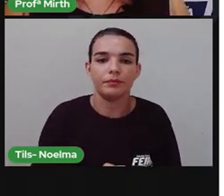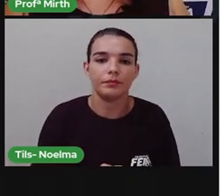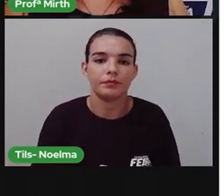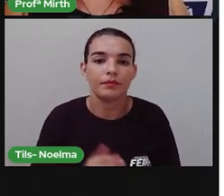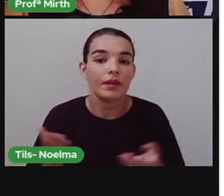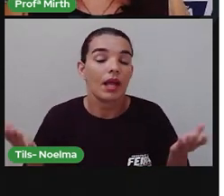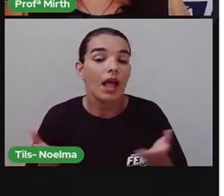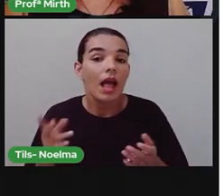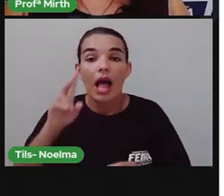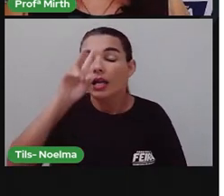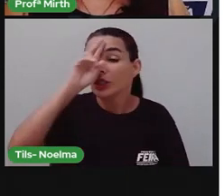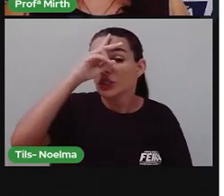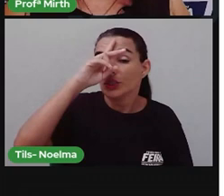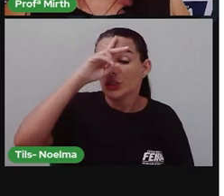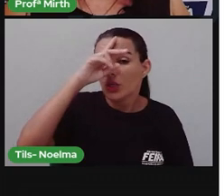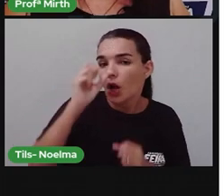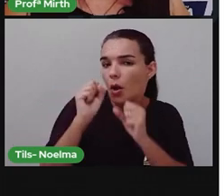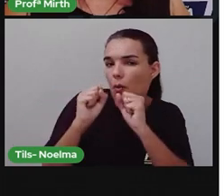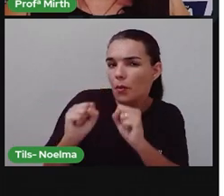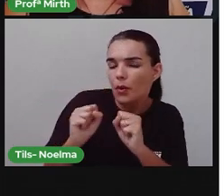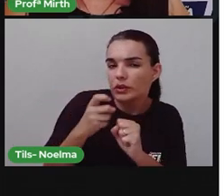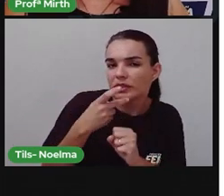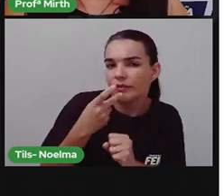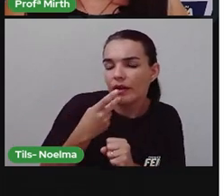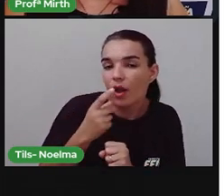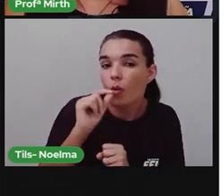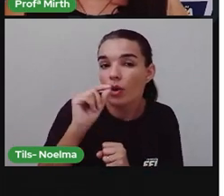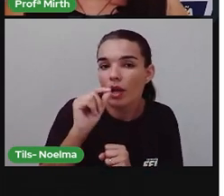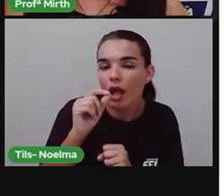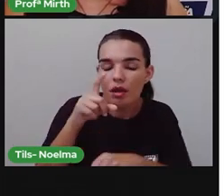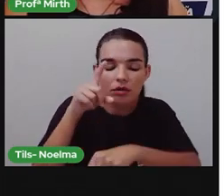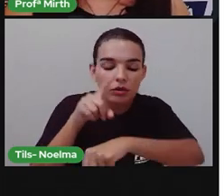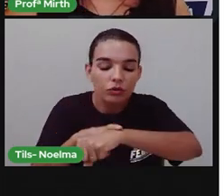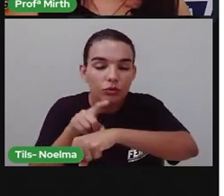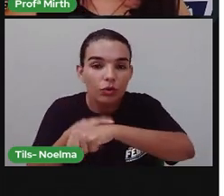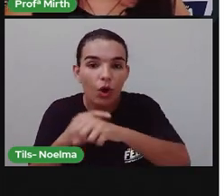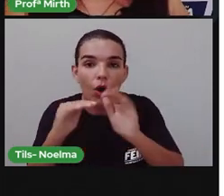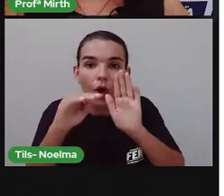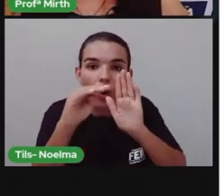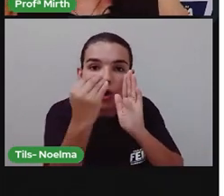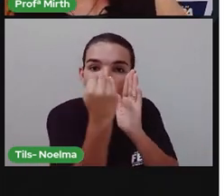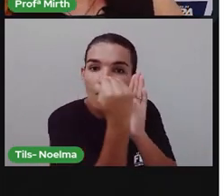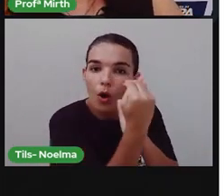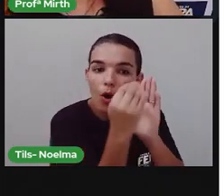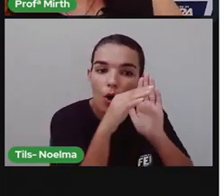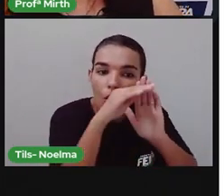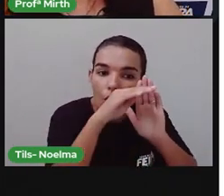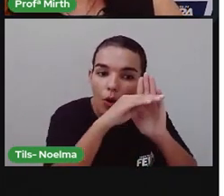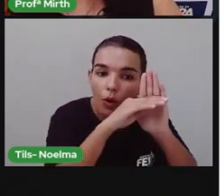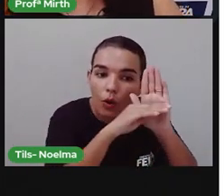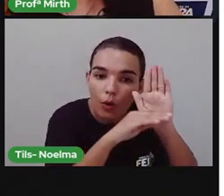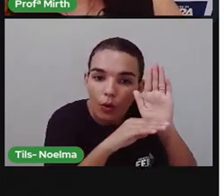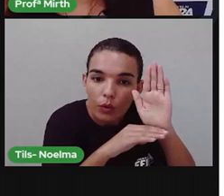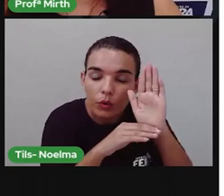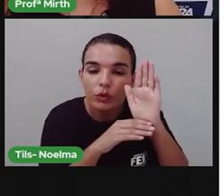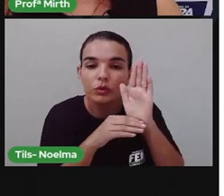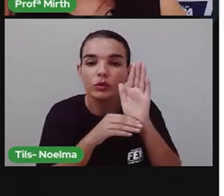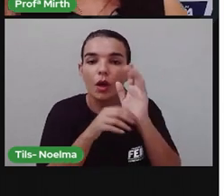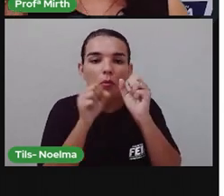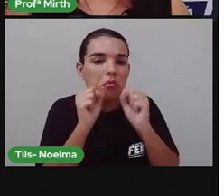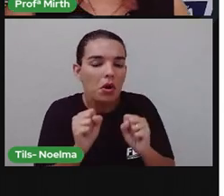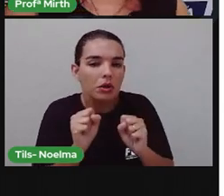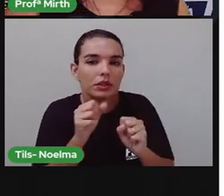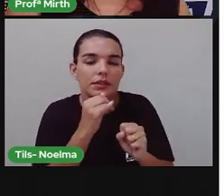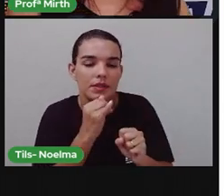A história pode ser contada em ordem cronológica, né? Que vai do nascimento até a morte dessa pessoa, né?